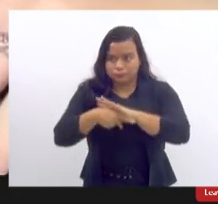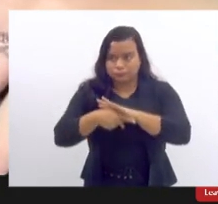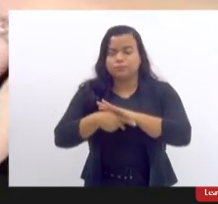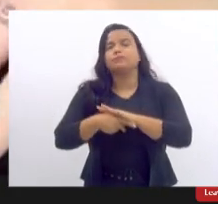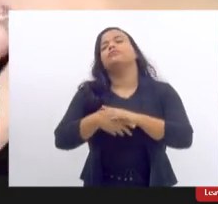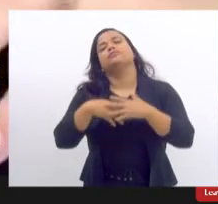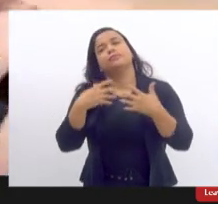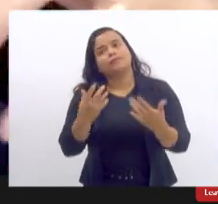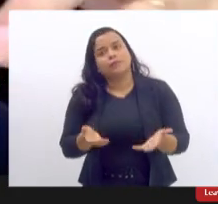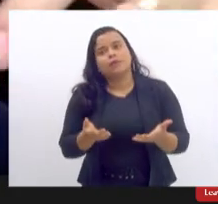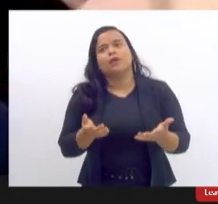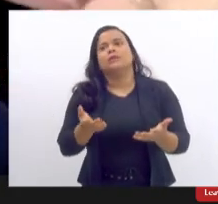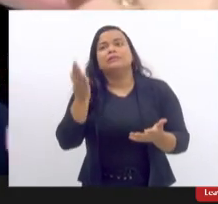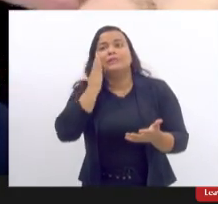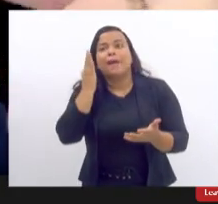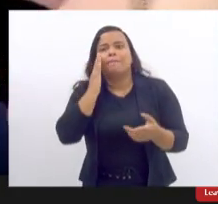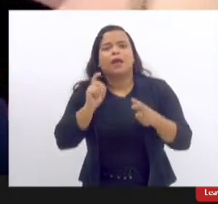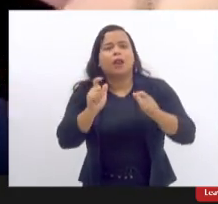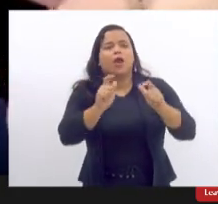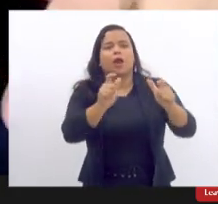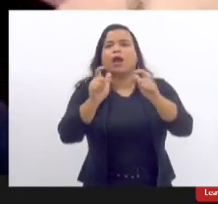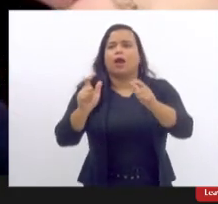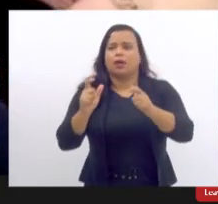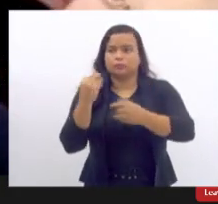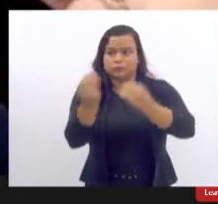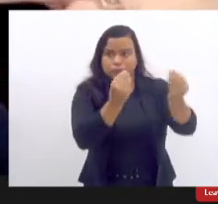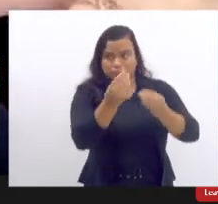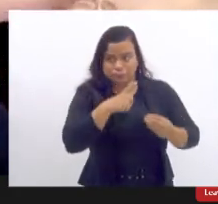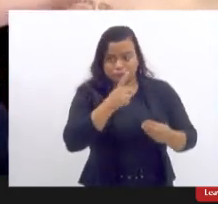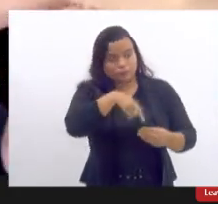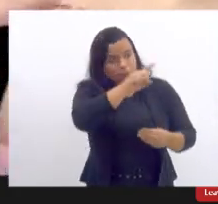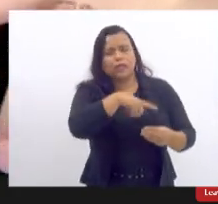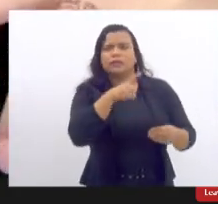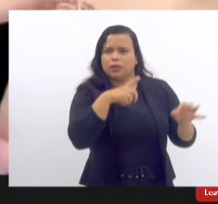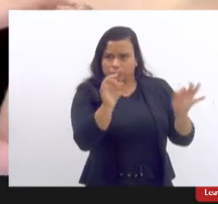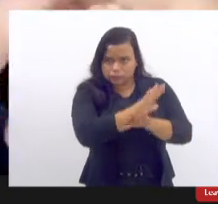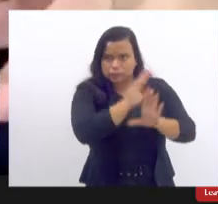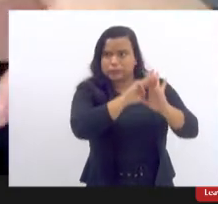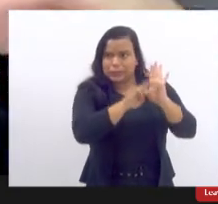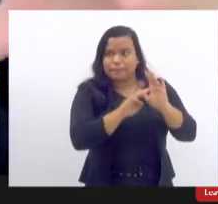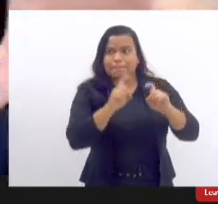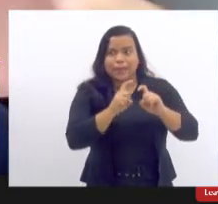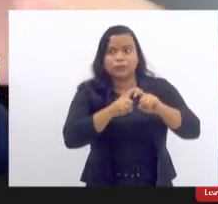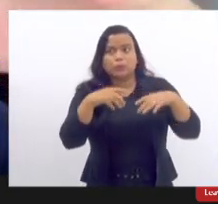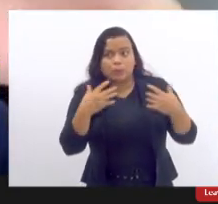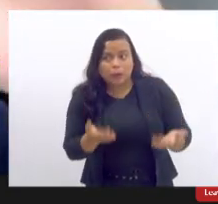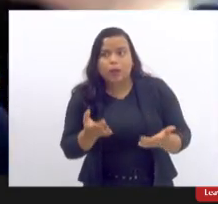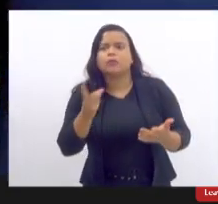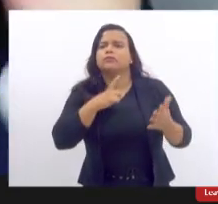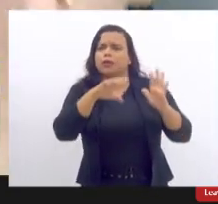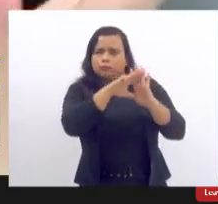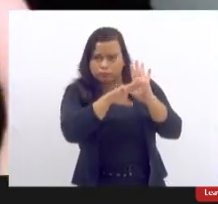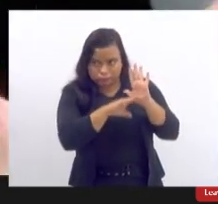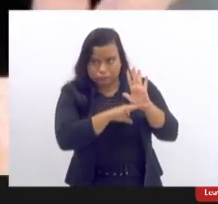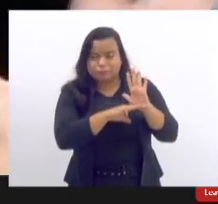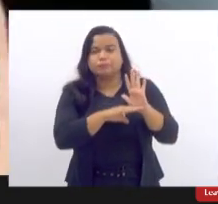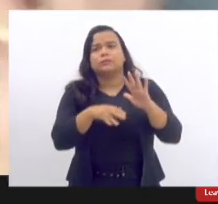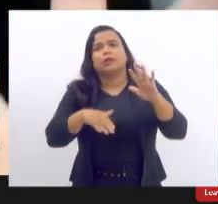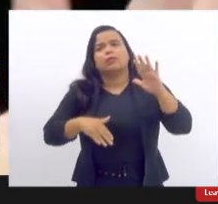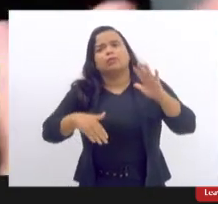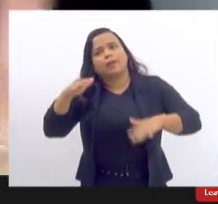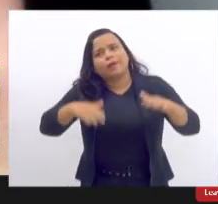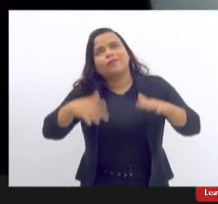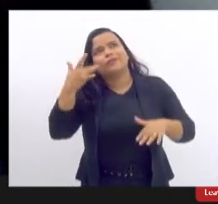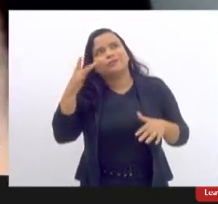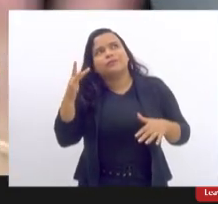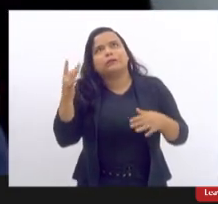para pelo menos quais regiões e eles têm esses dados dos médicos então eles talvez não sei como